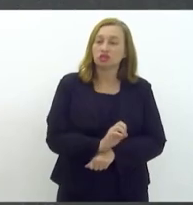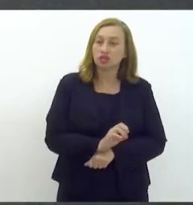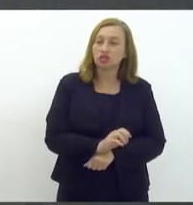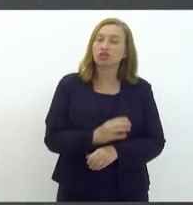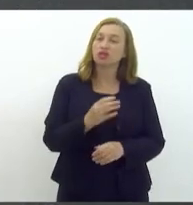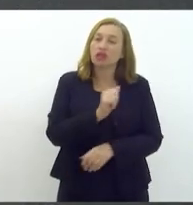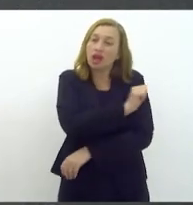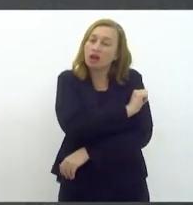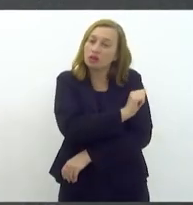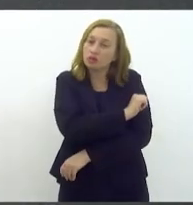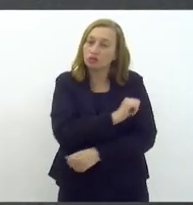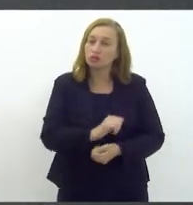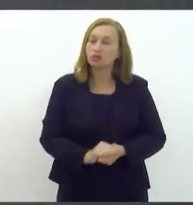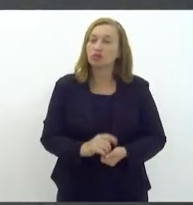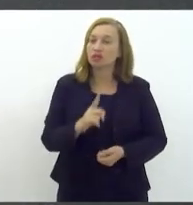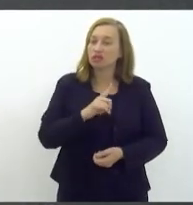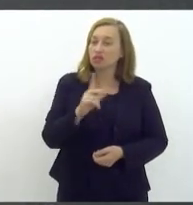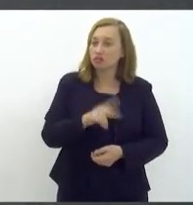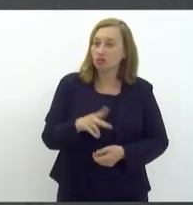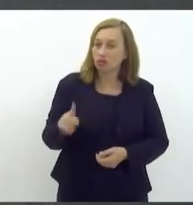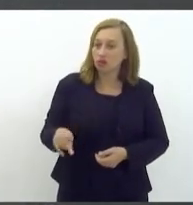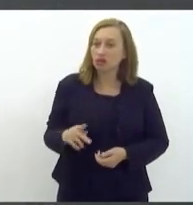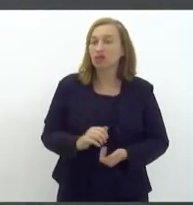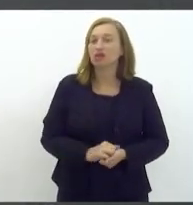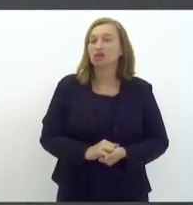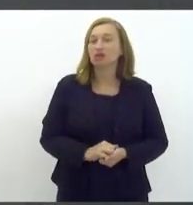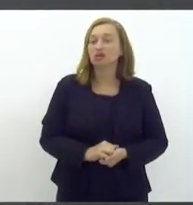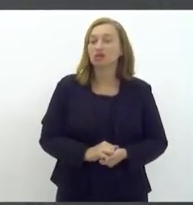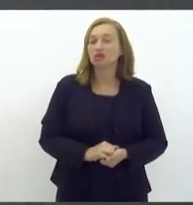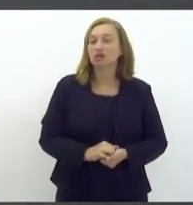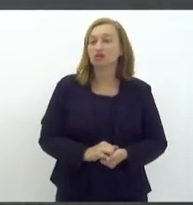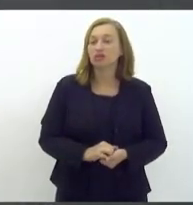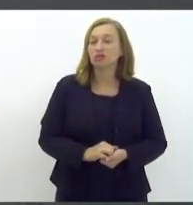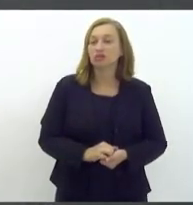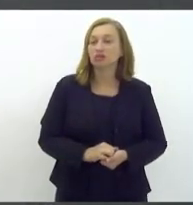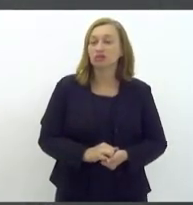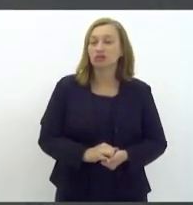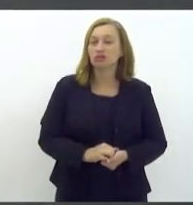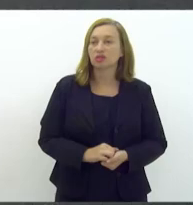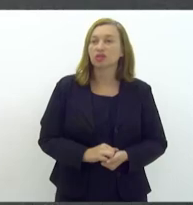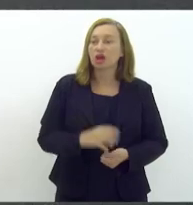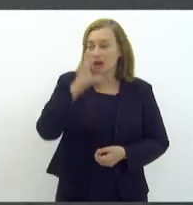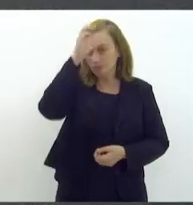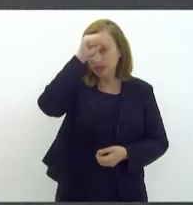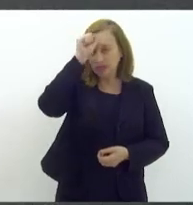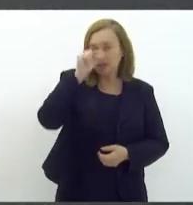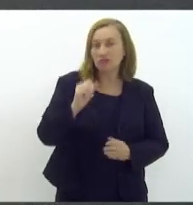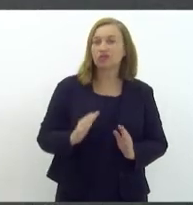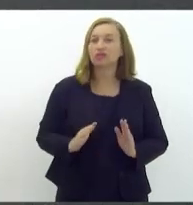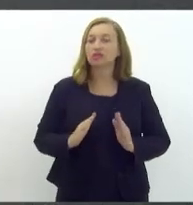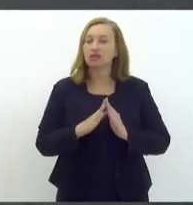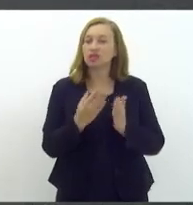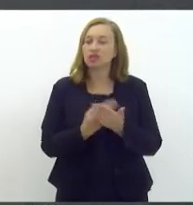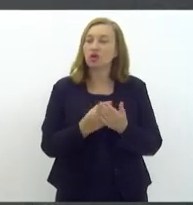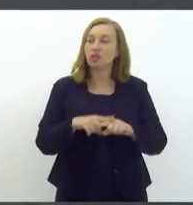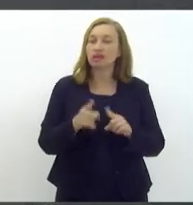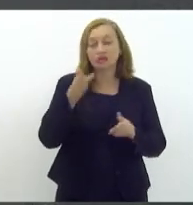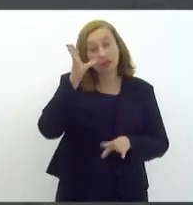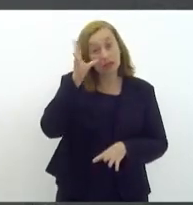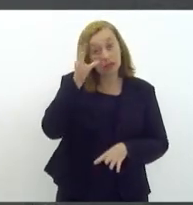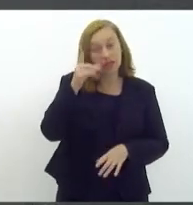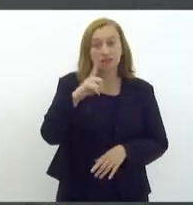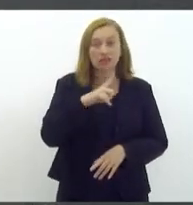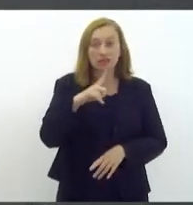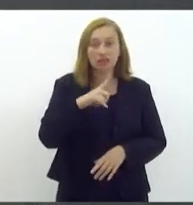tem estudantes que tem professores que estão engajados que estão não só aprendendo em sala de aula mas que estão interessados